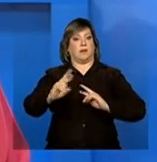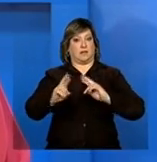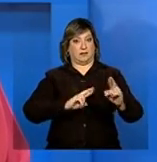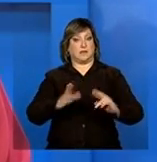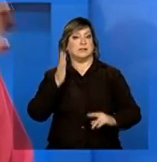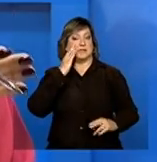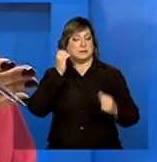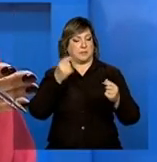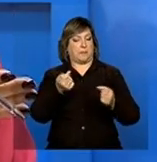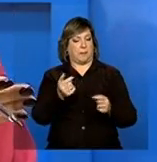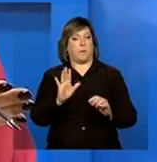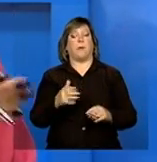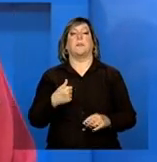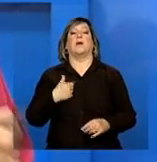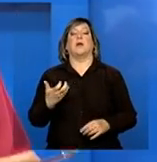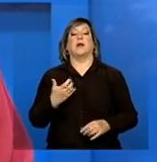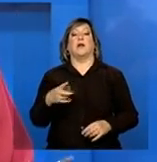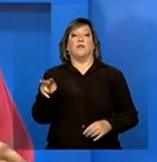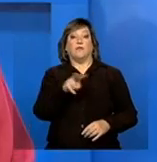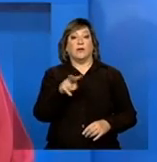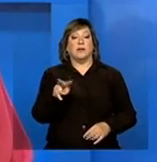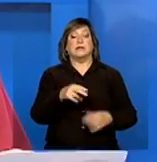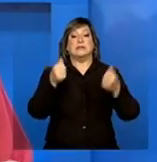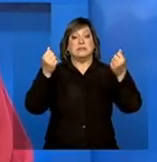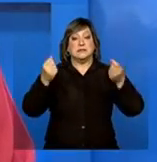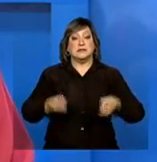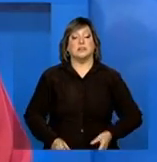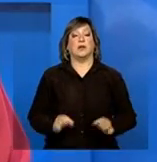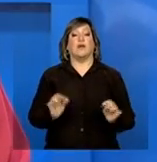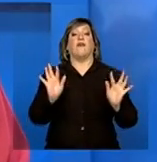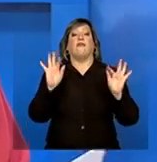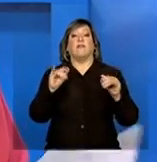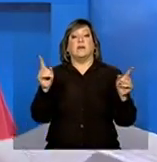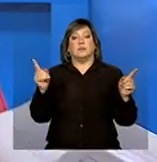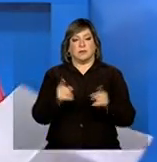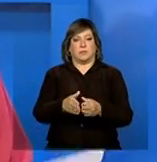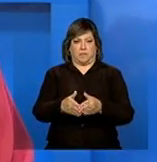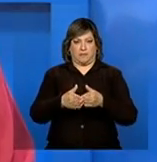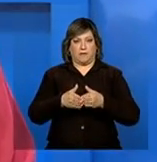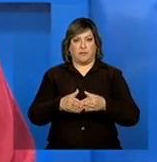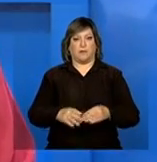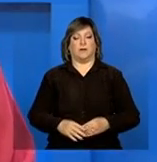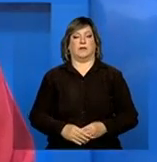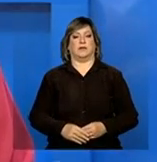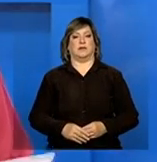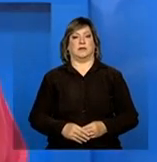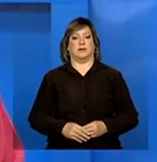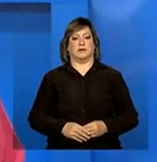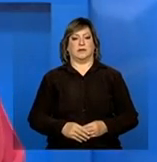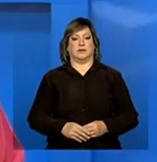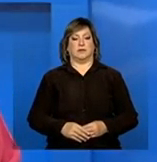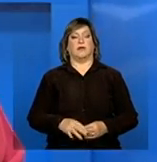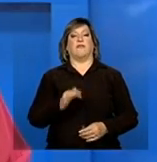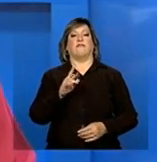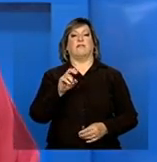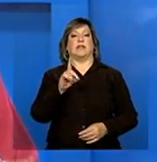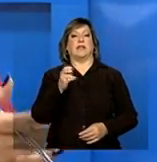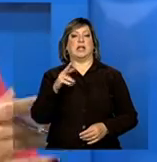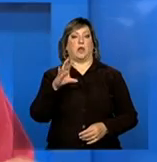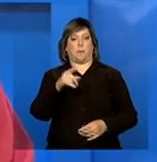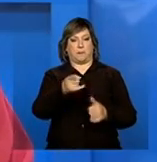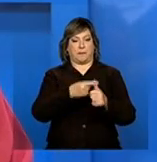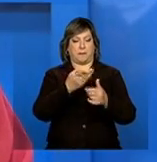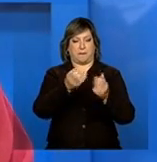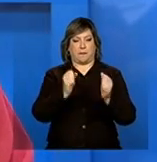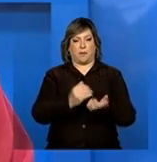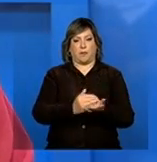como, tá bem? Mas eu queria que vocês fizessem as suas considerações finais, por gentileza. Por gentileza, Frederico I, se você puder